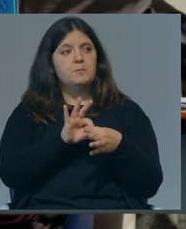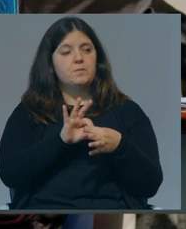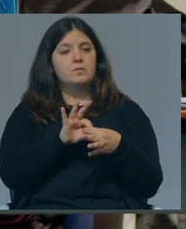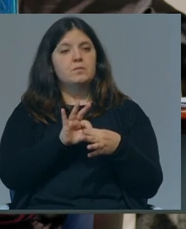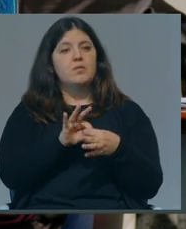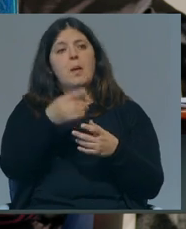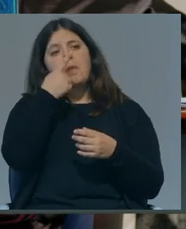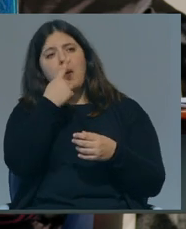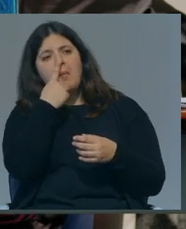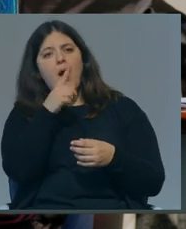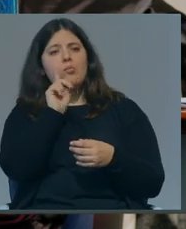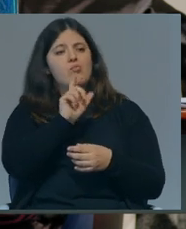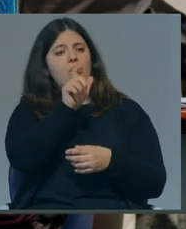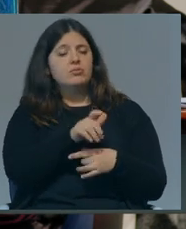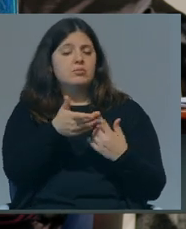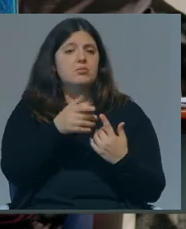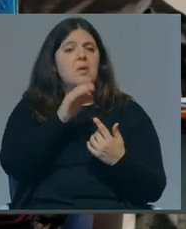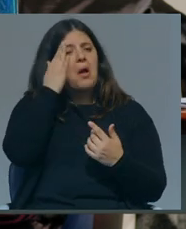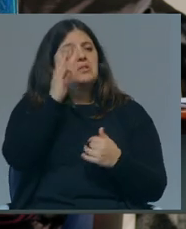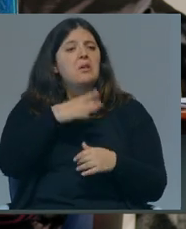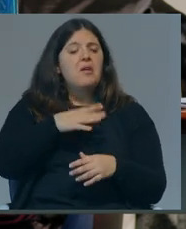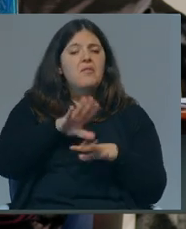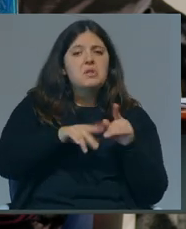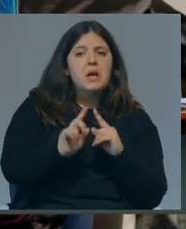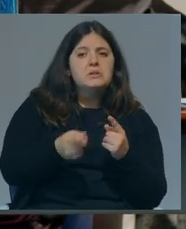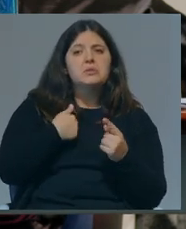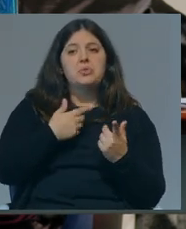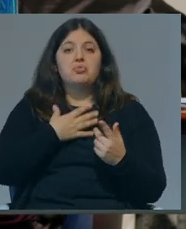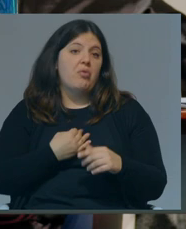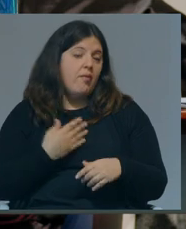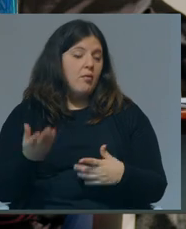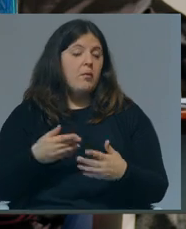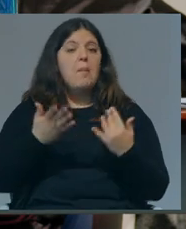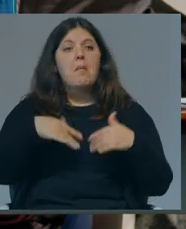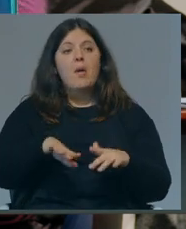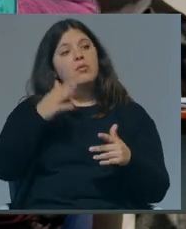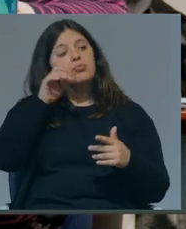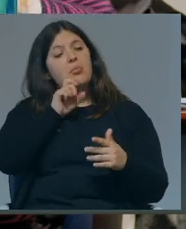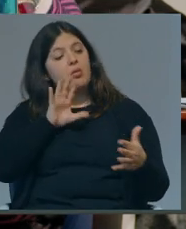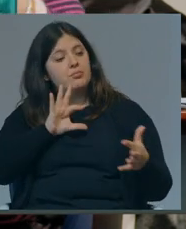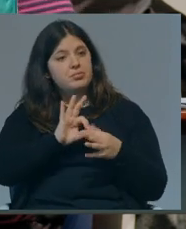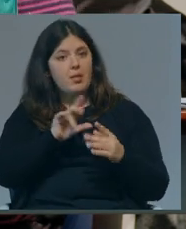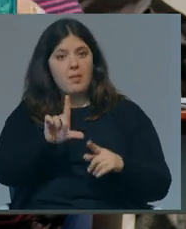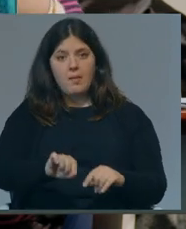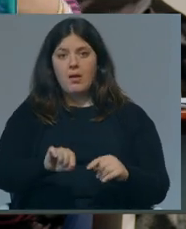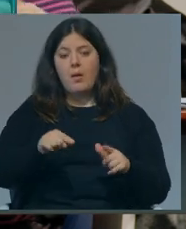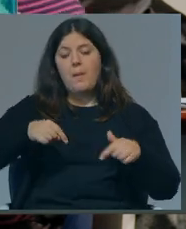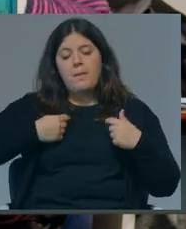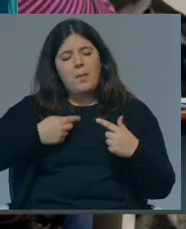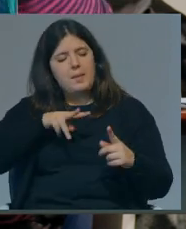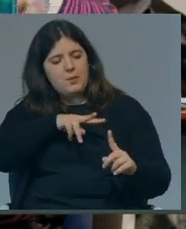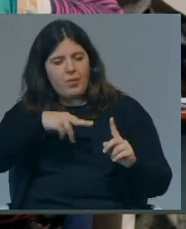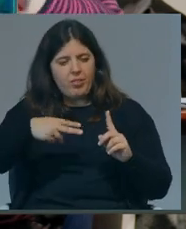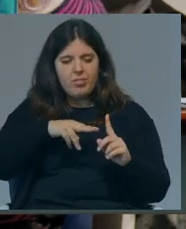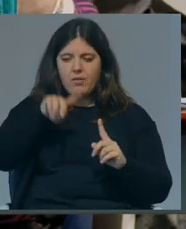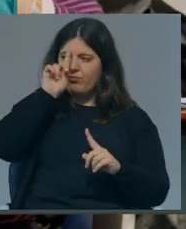preferências das mulheres, ou seja, aquilo que elas acham que querem fazer, ou que querem fazer, mas que também podem ter a ver com o próprio olhar